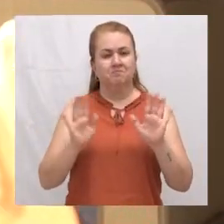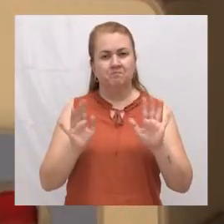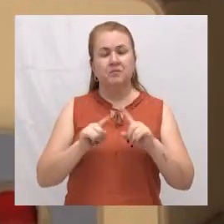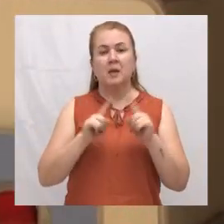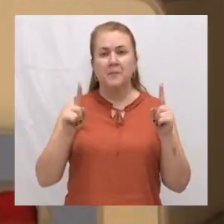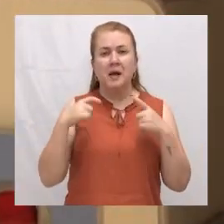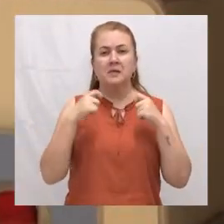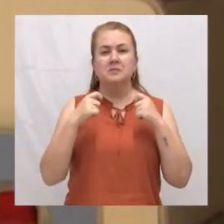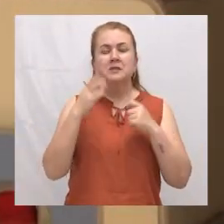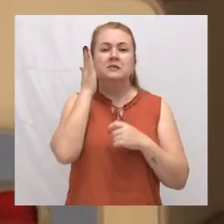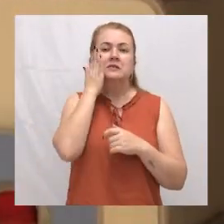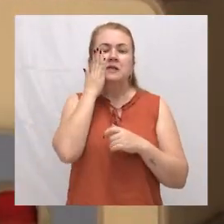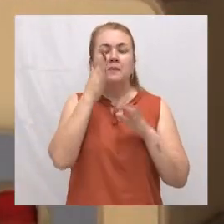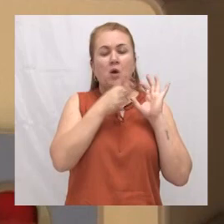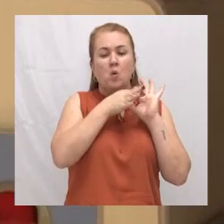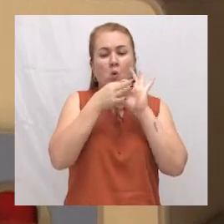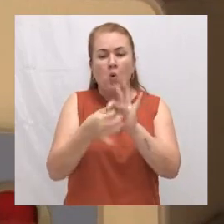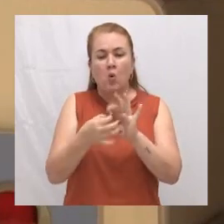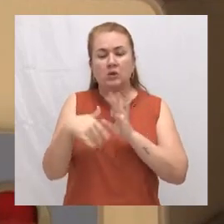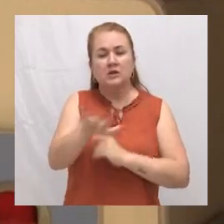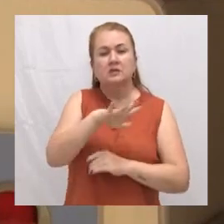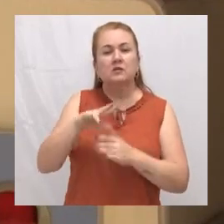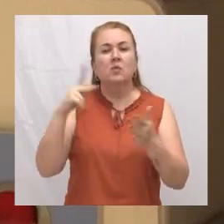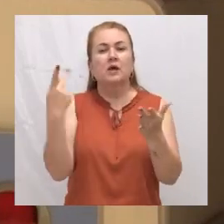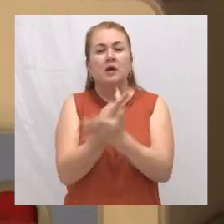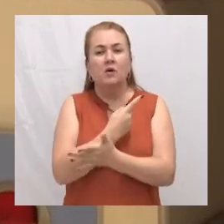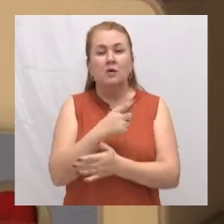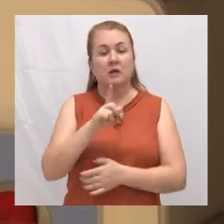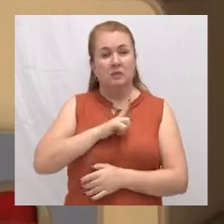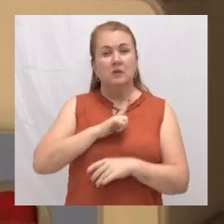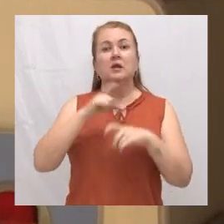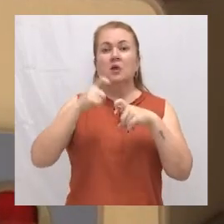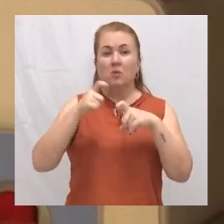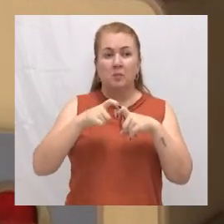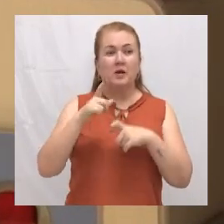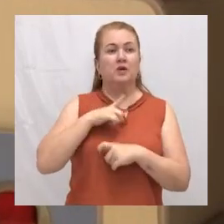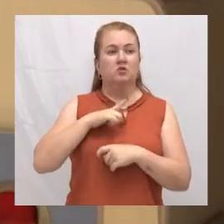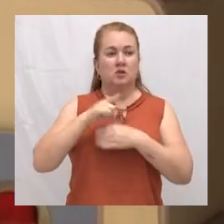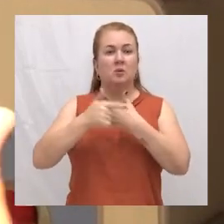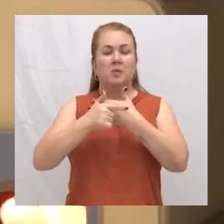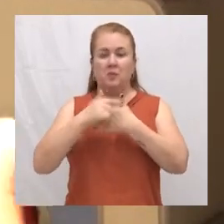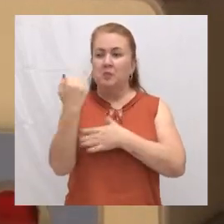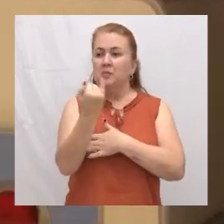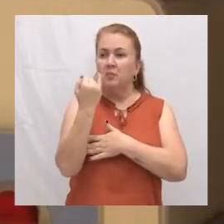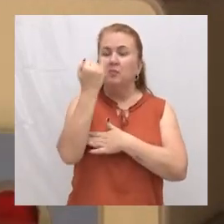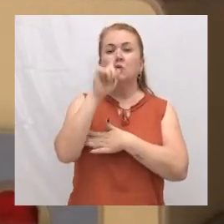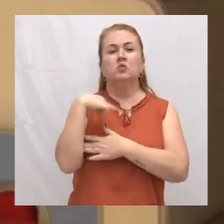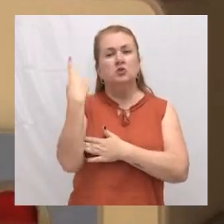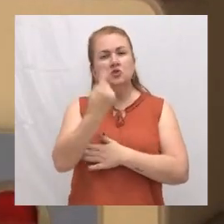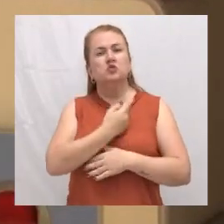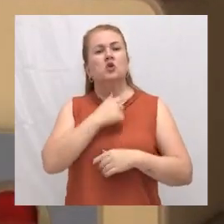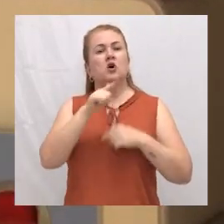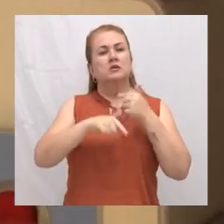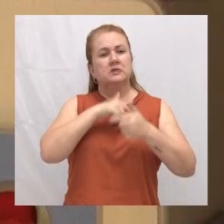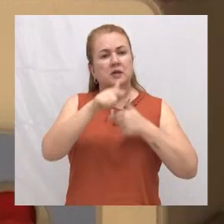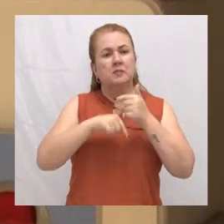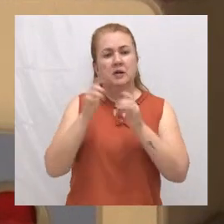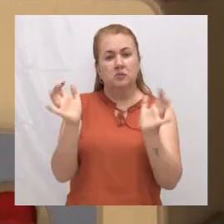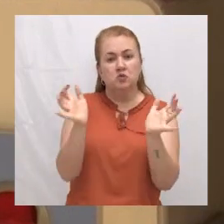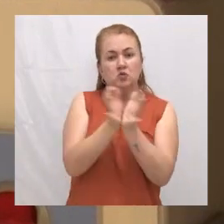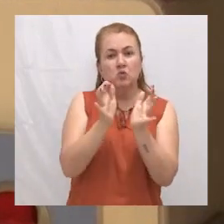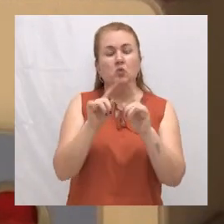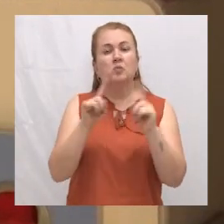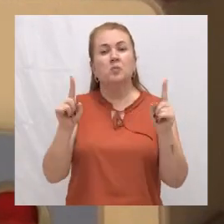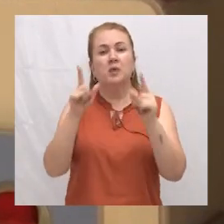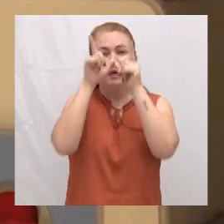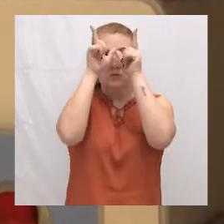o contexto da cena. Ah, tem o médico que tem um papel importante, nós trabalhamos num grupo, mas